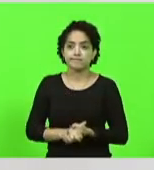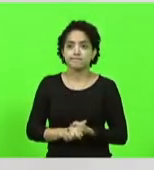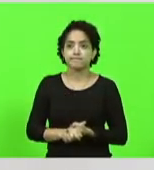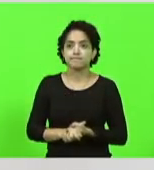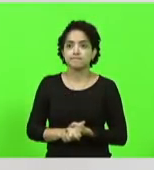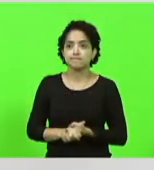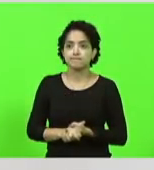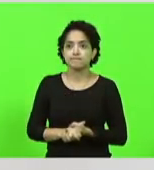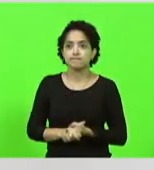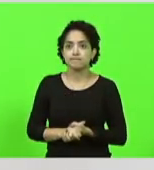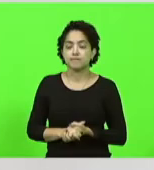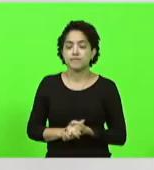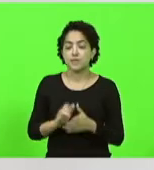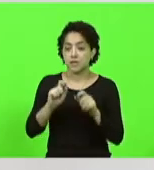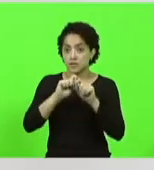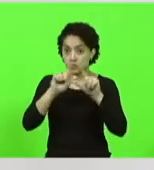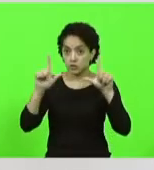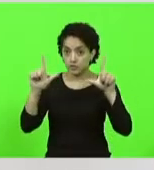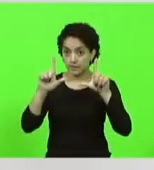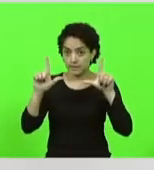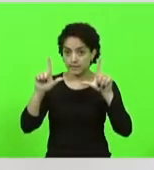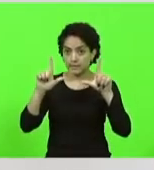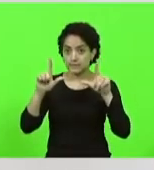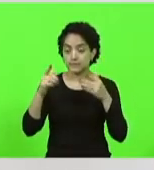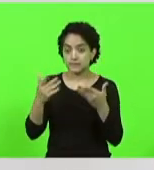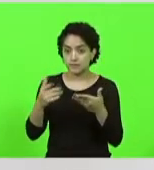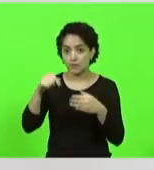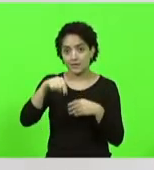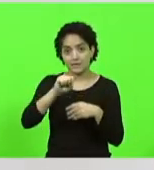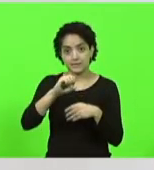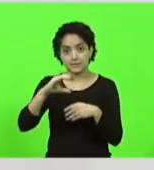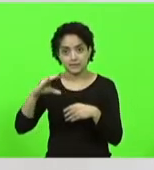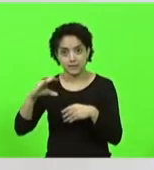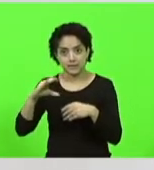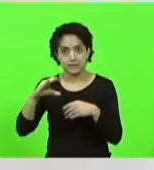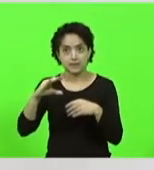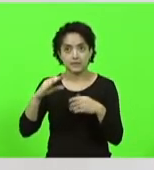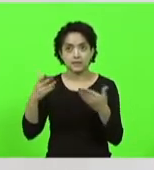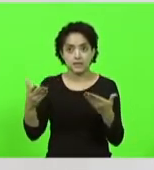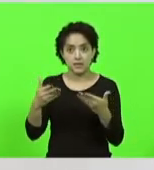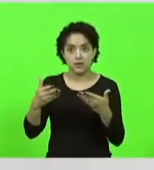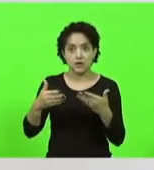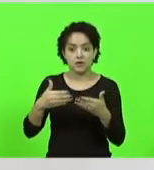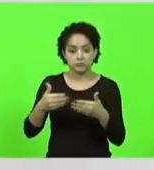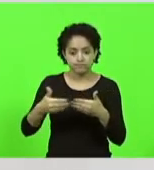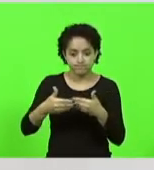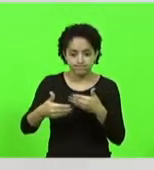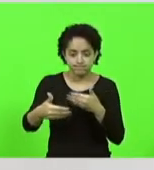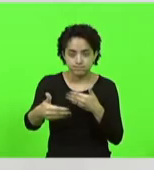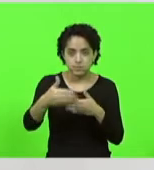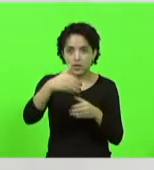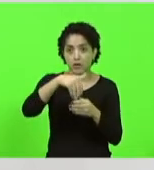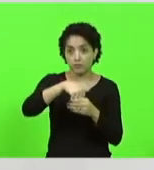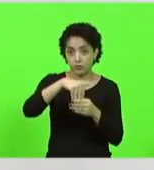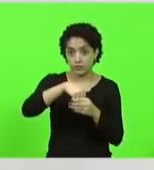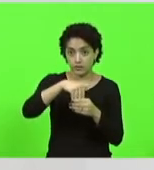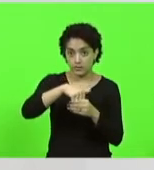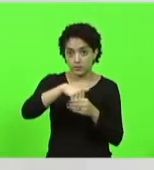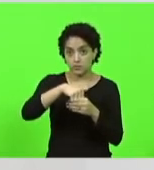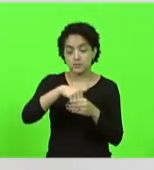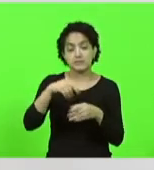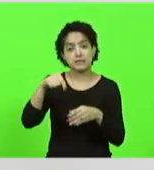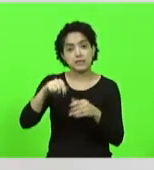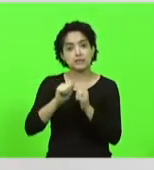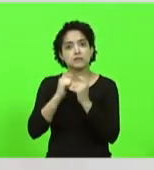eu chamo atenção de Santa Catarina para ficar atento as próximas votações aqui no estado de Santa Catarina e aqui na Assembleia